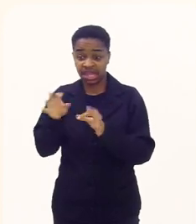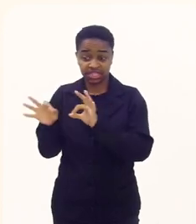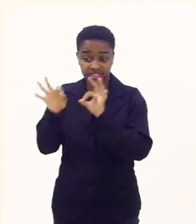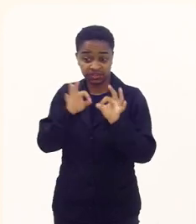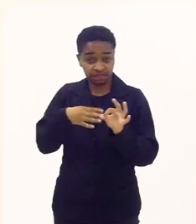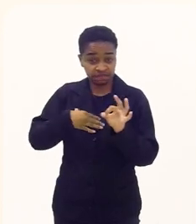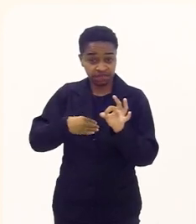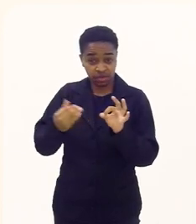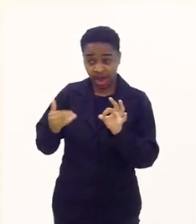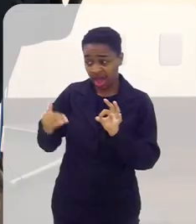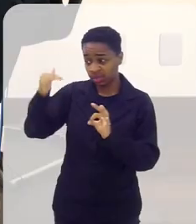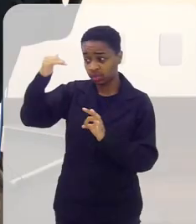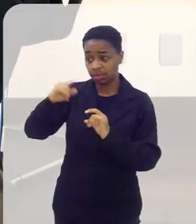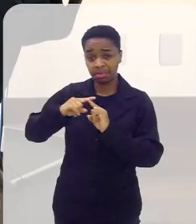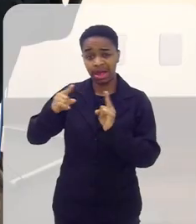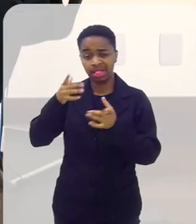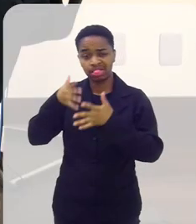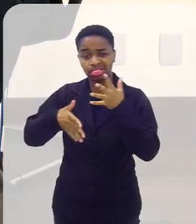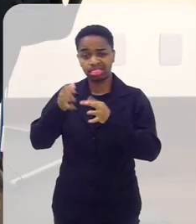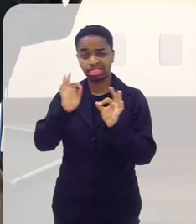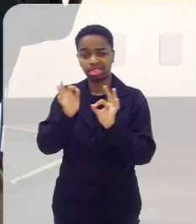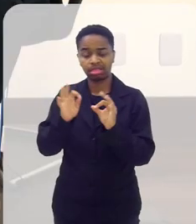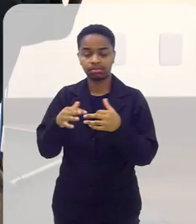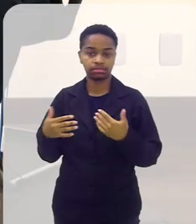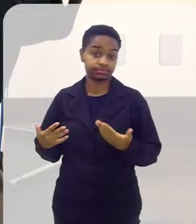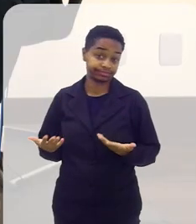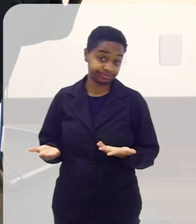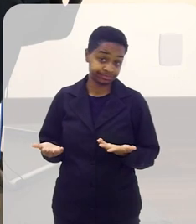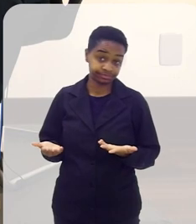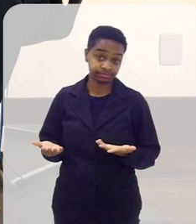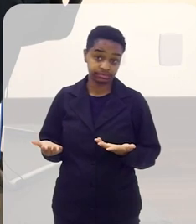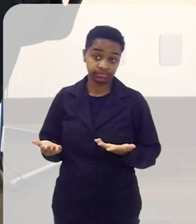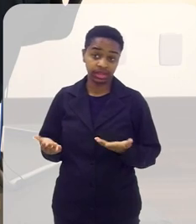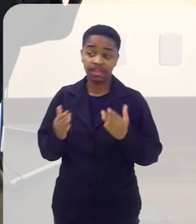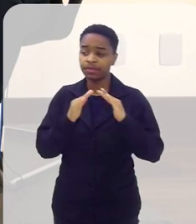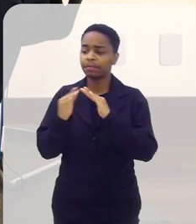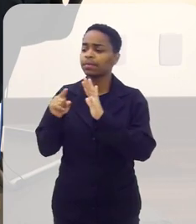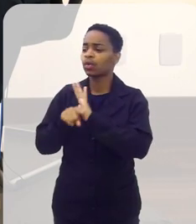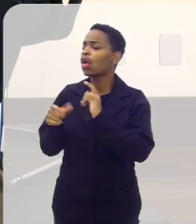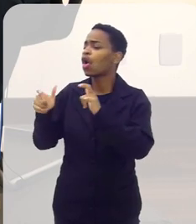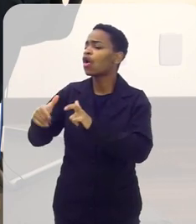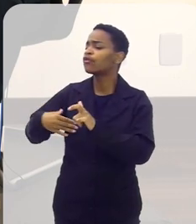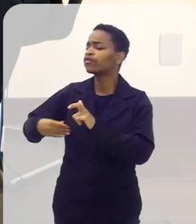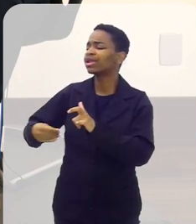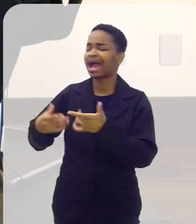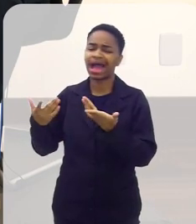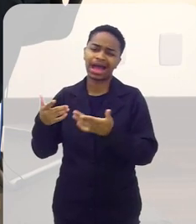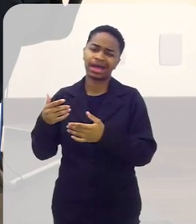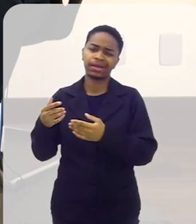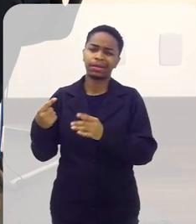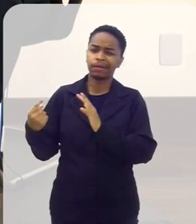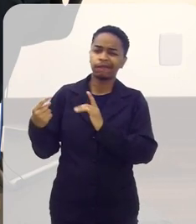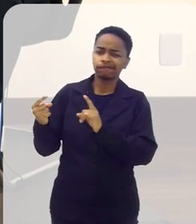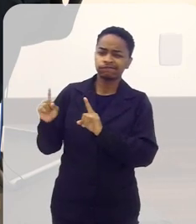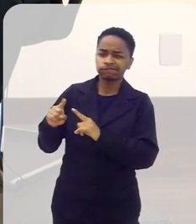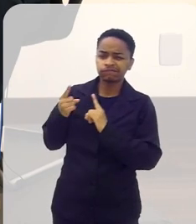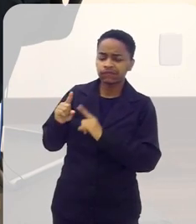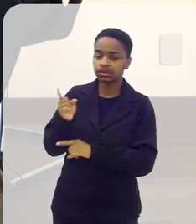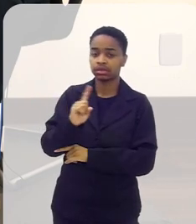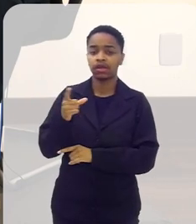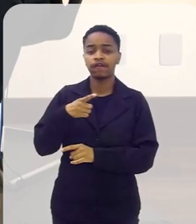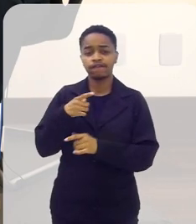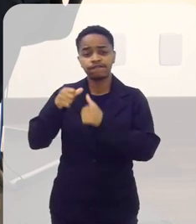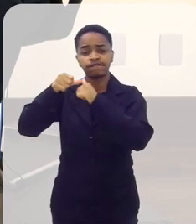mas não está perturbando aí avisei meu cadê fulano não me dá trabalho fica lá